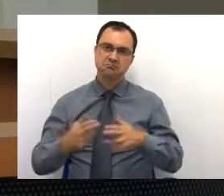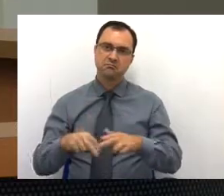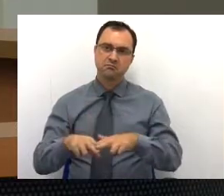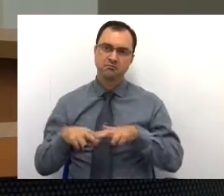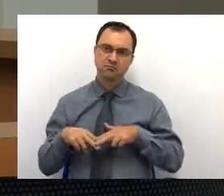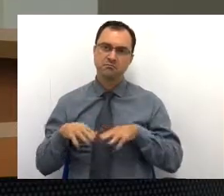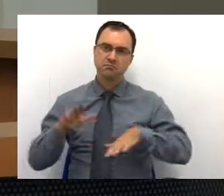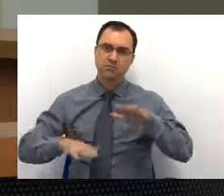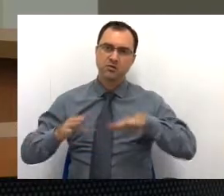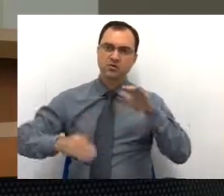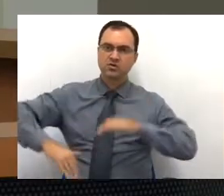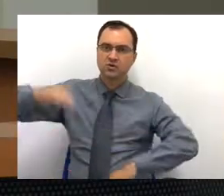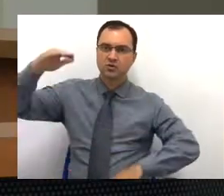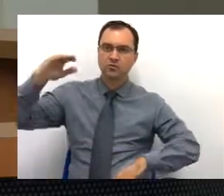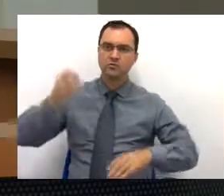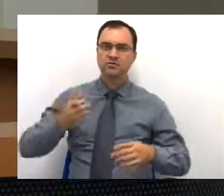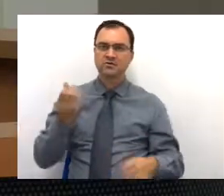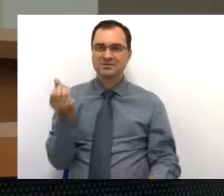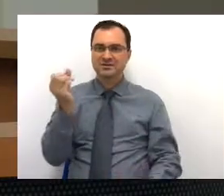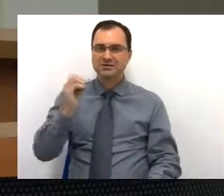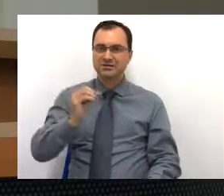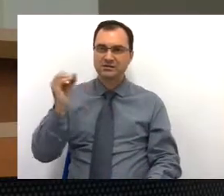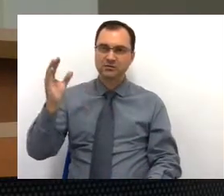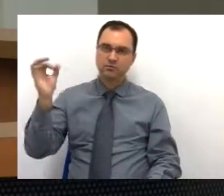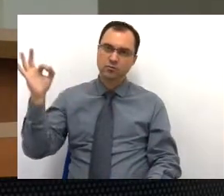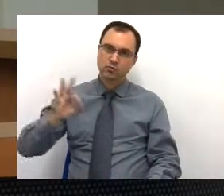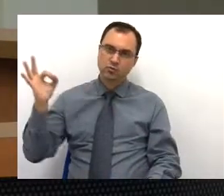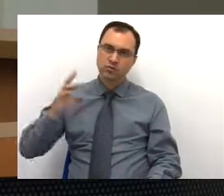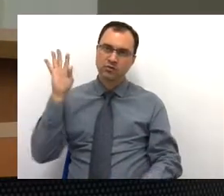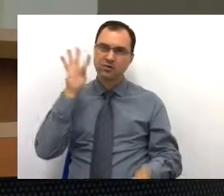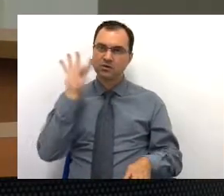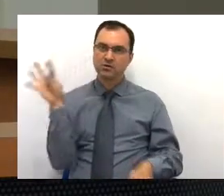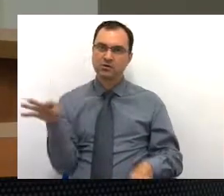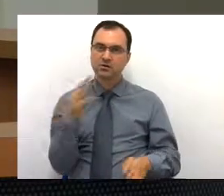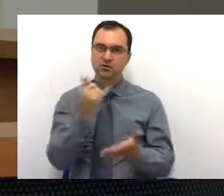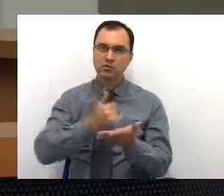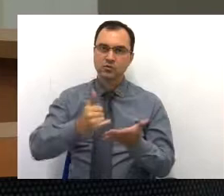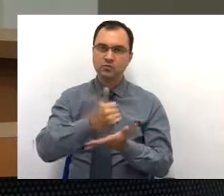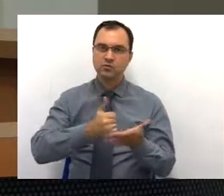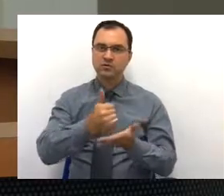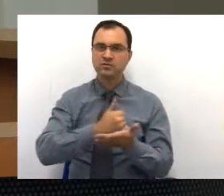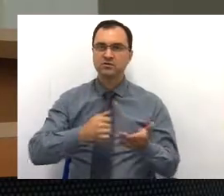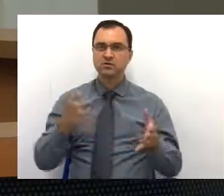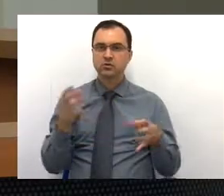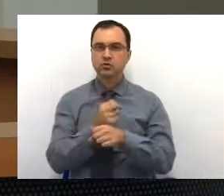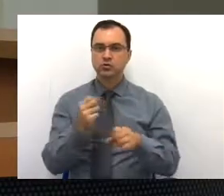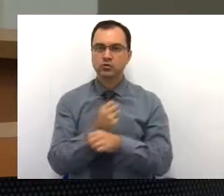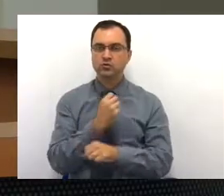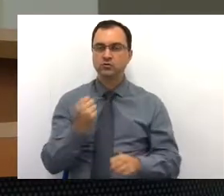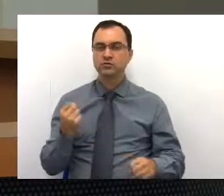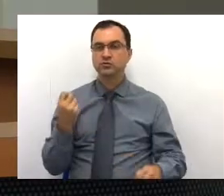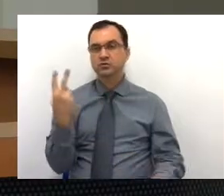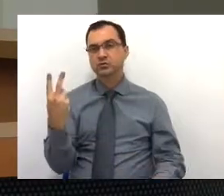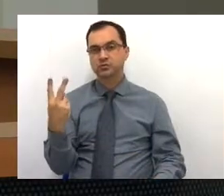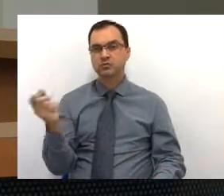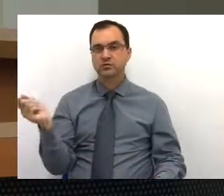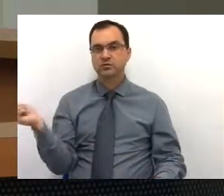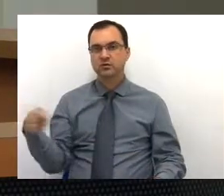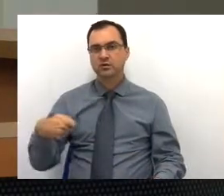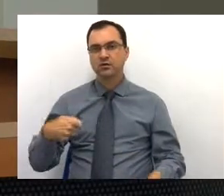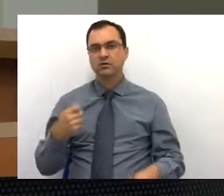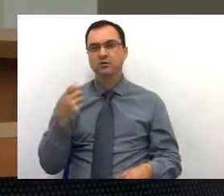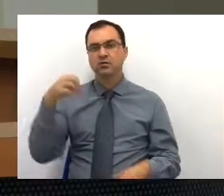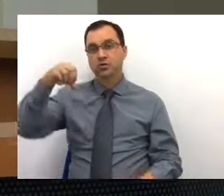complexidade 60% do valor e da atenção básica mais 22. Ou seja, somando os 12, aí já os dois, dá